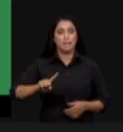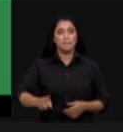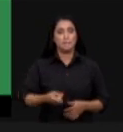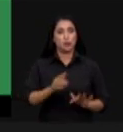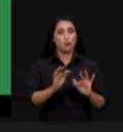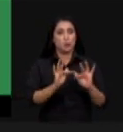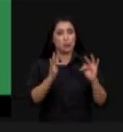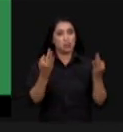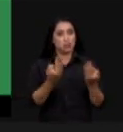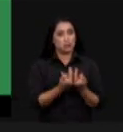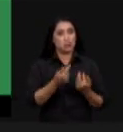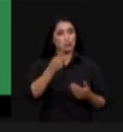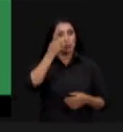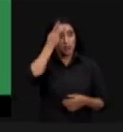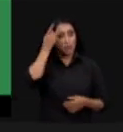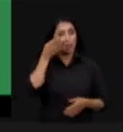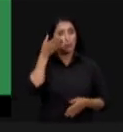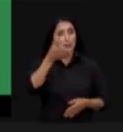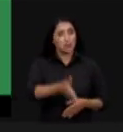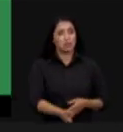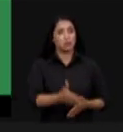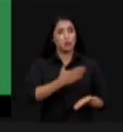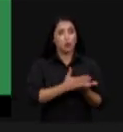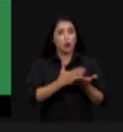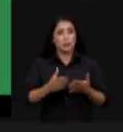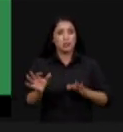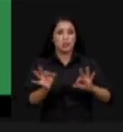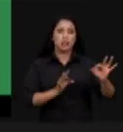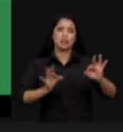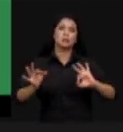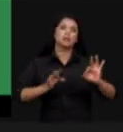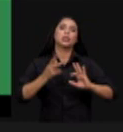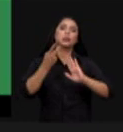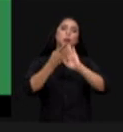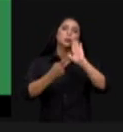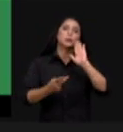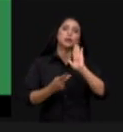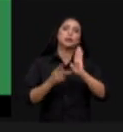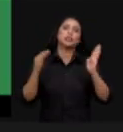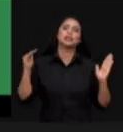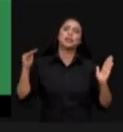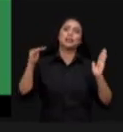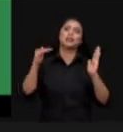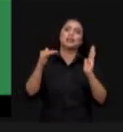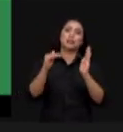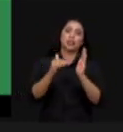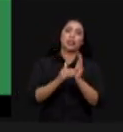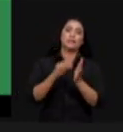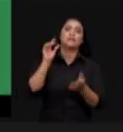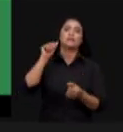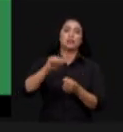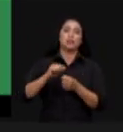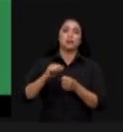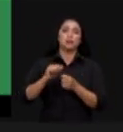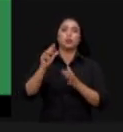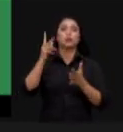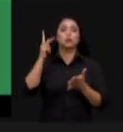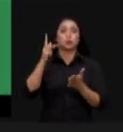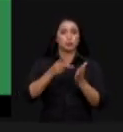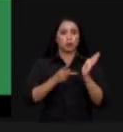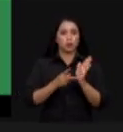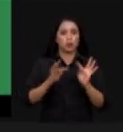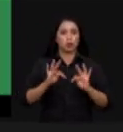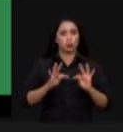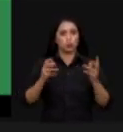desse processo do começo ao final desde a elaboração do projeto a execução do projeto depois na